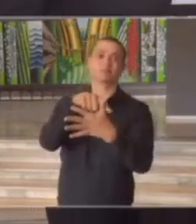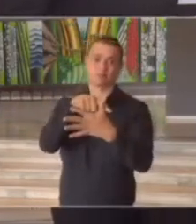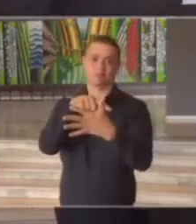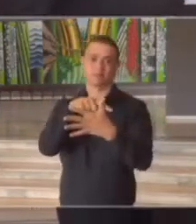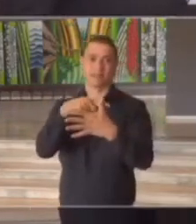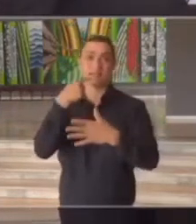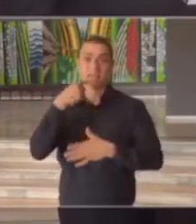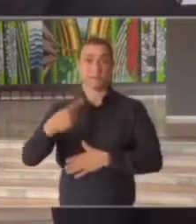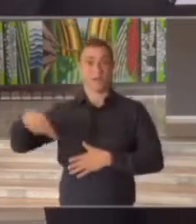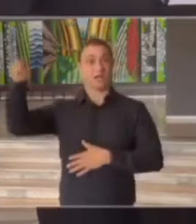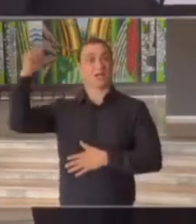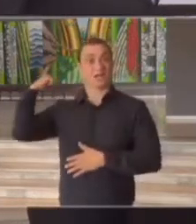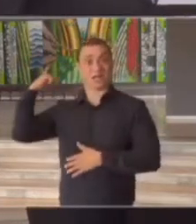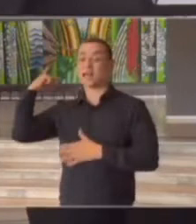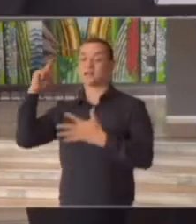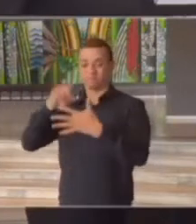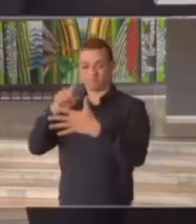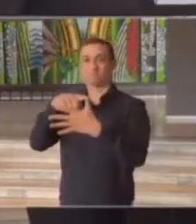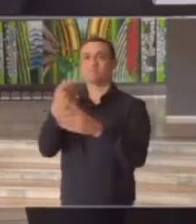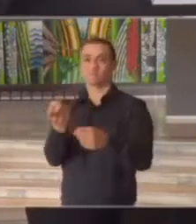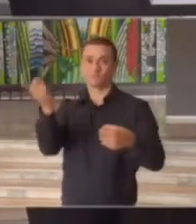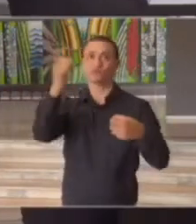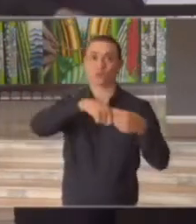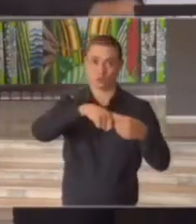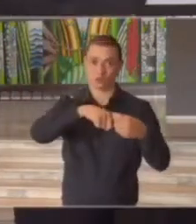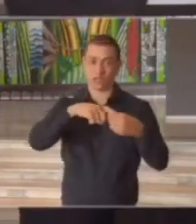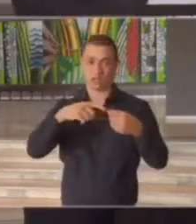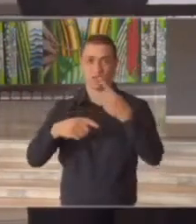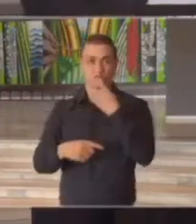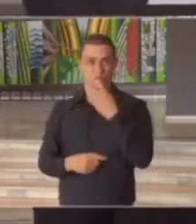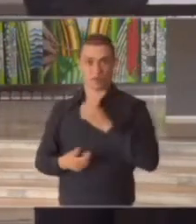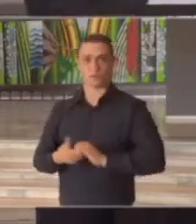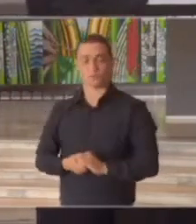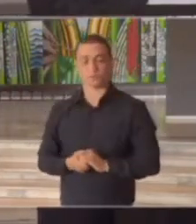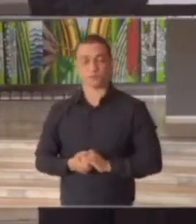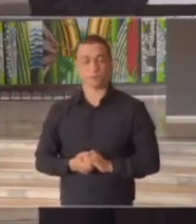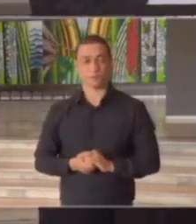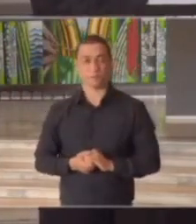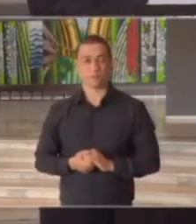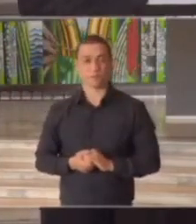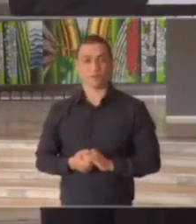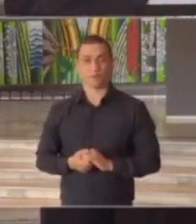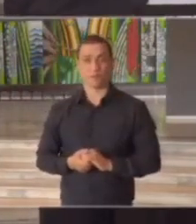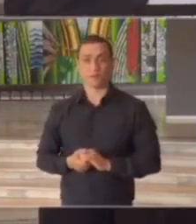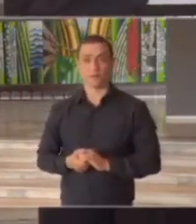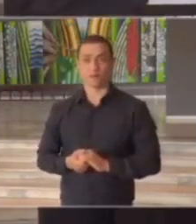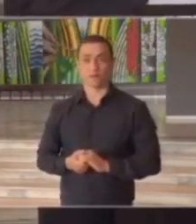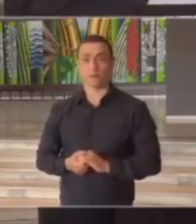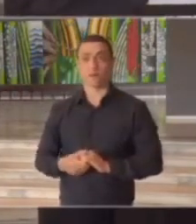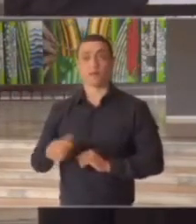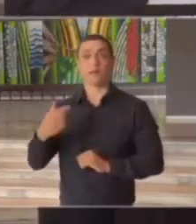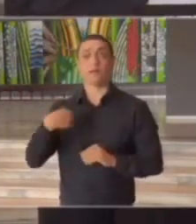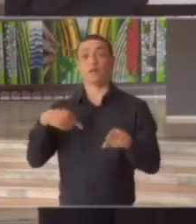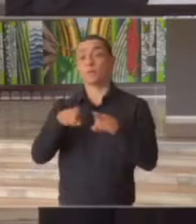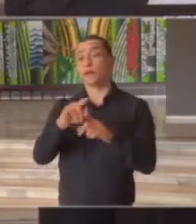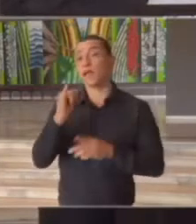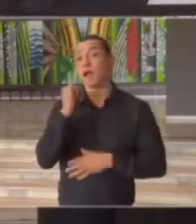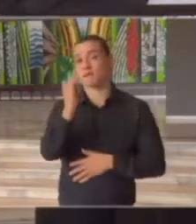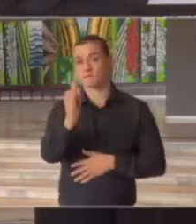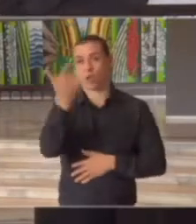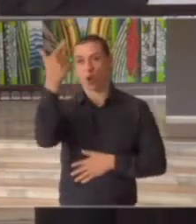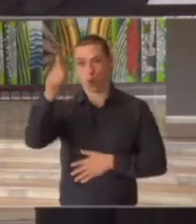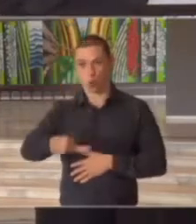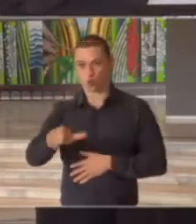eu queria fazer um outro comentário que acabou gerando uma nota